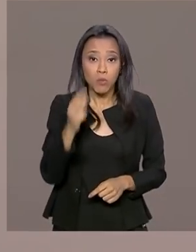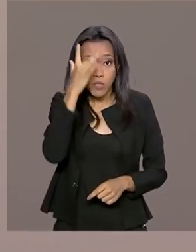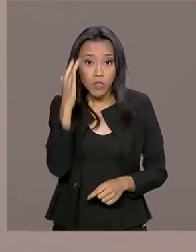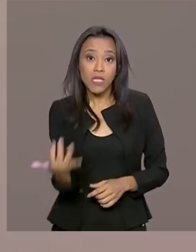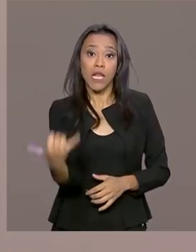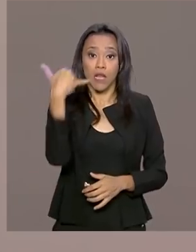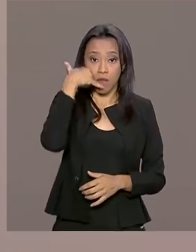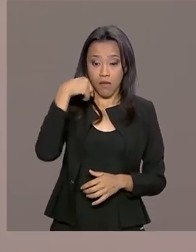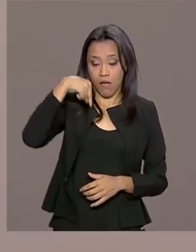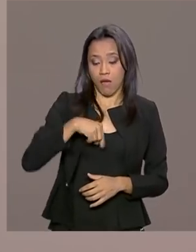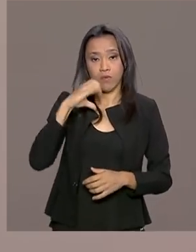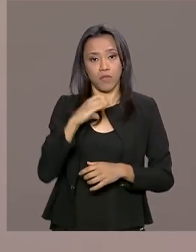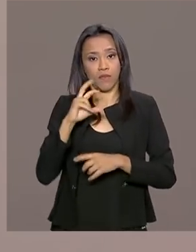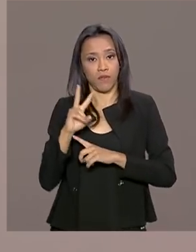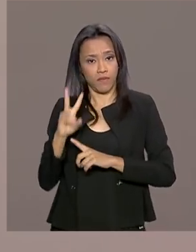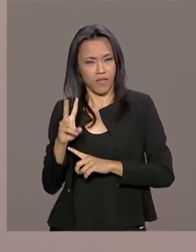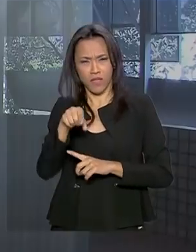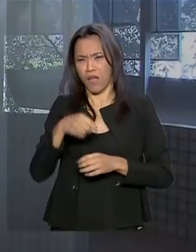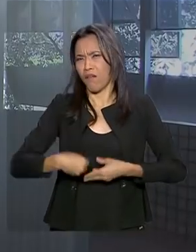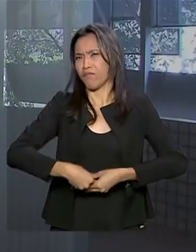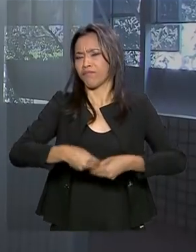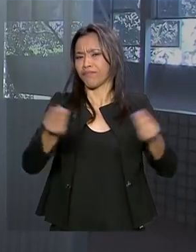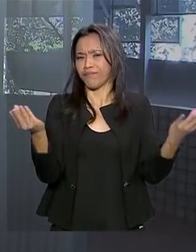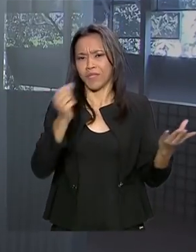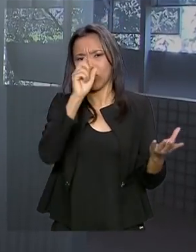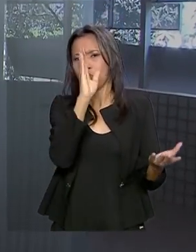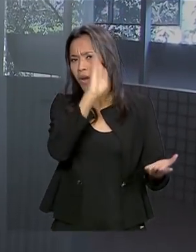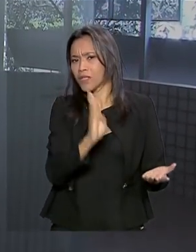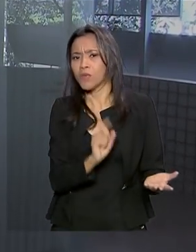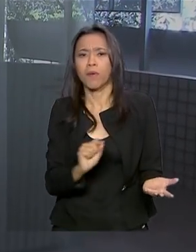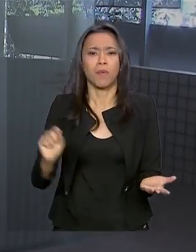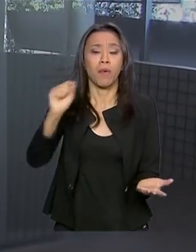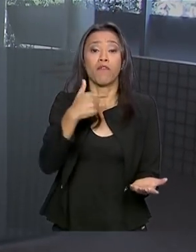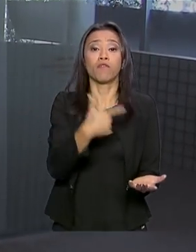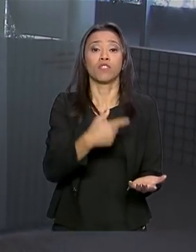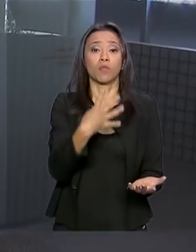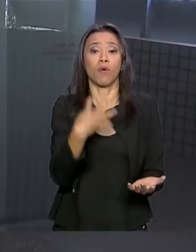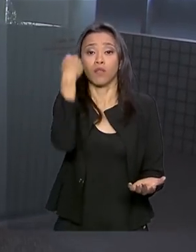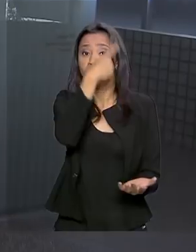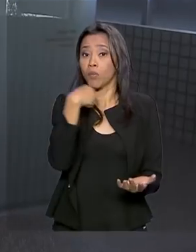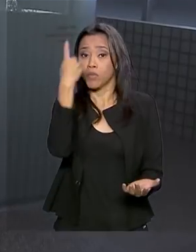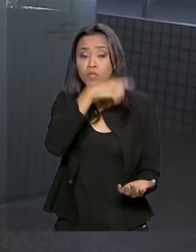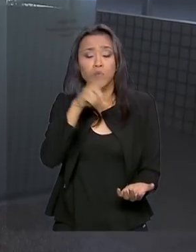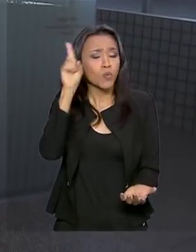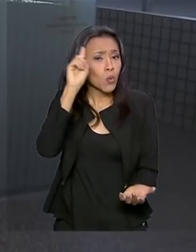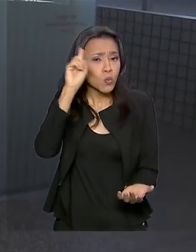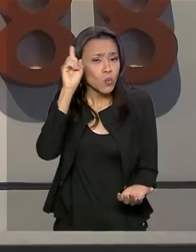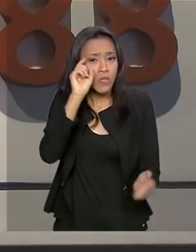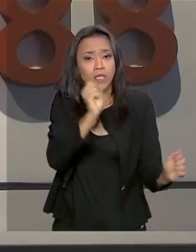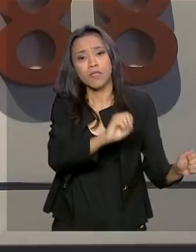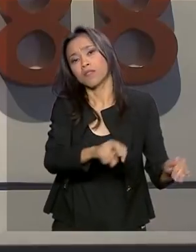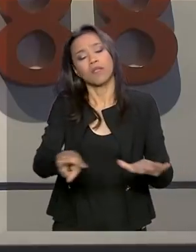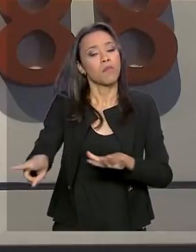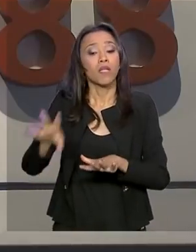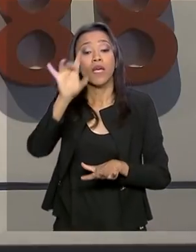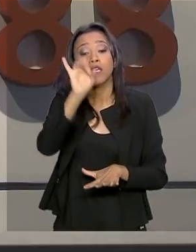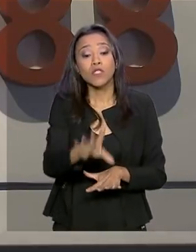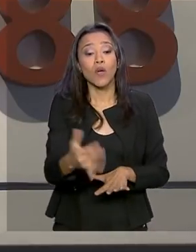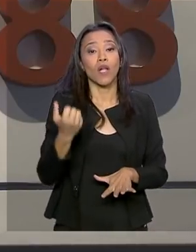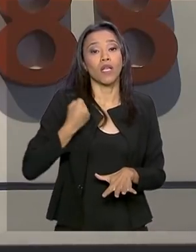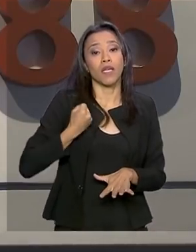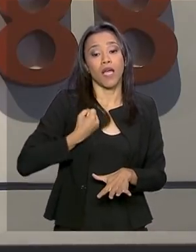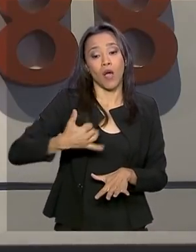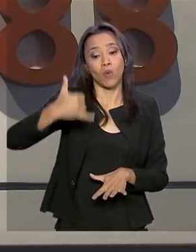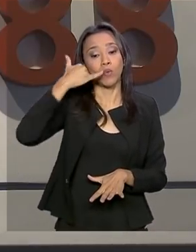O serviço está disponível em todo o país 24 horas por dia, todos os dias da semana. Basta discar